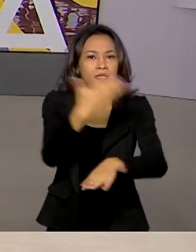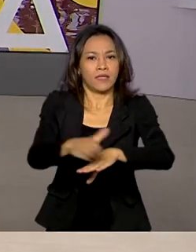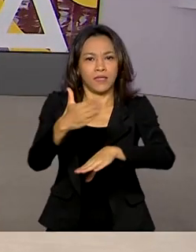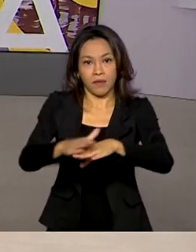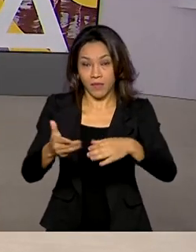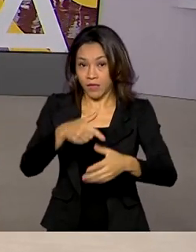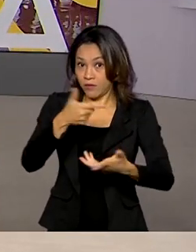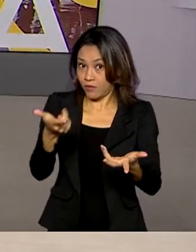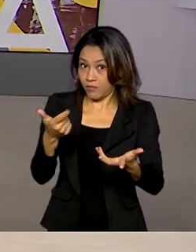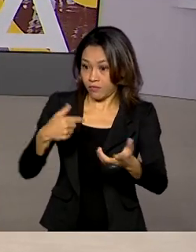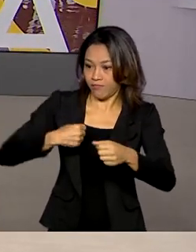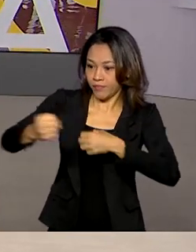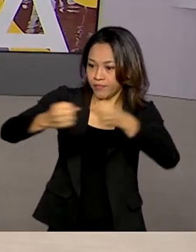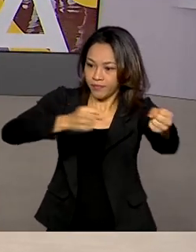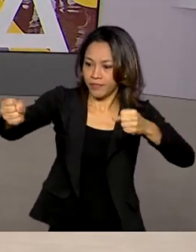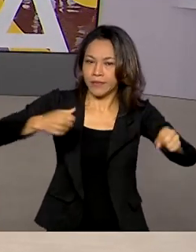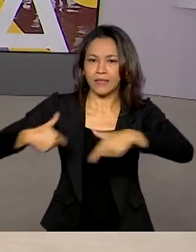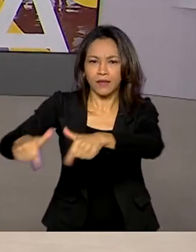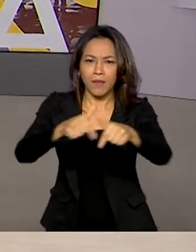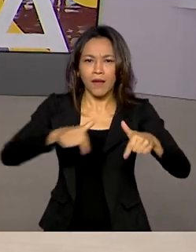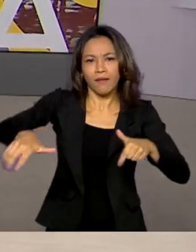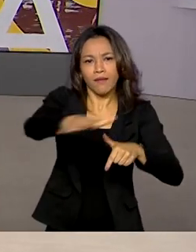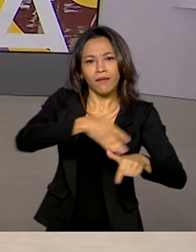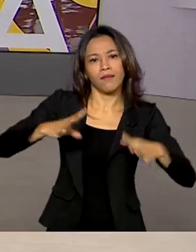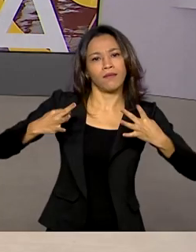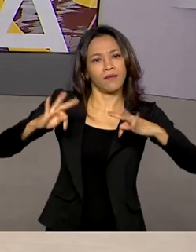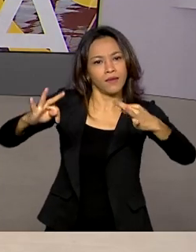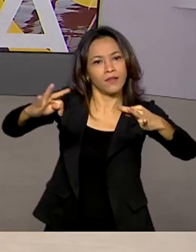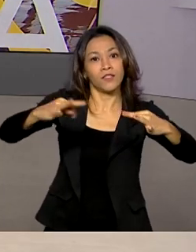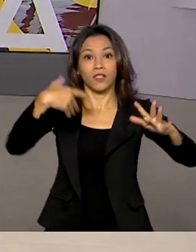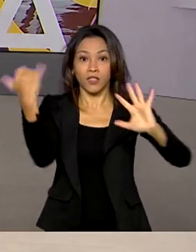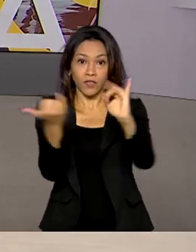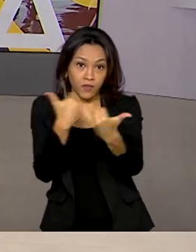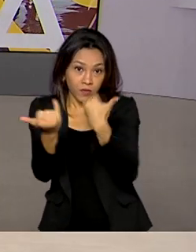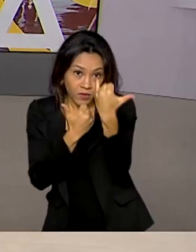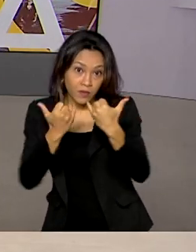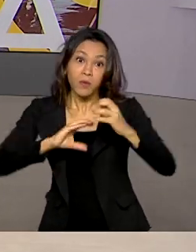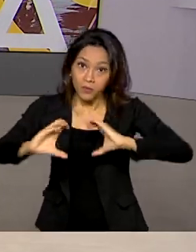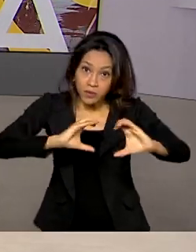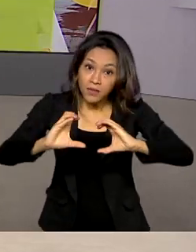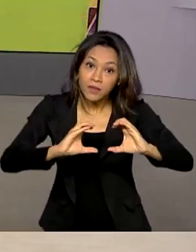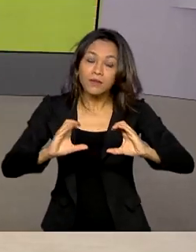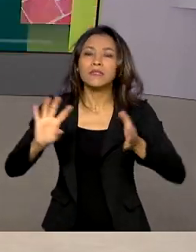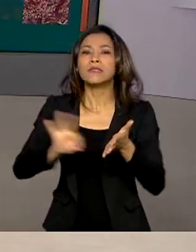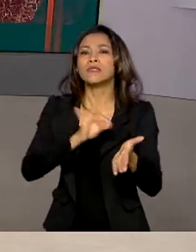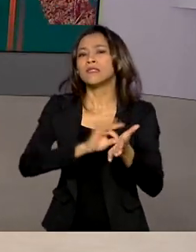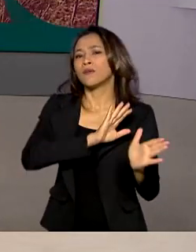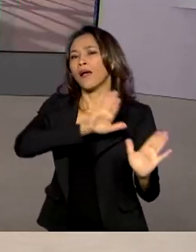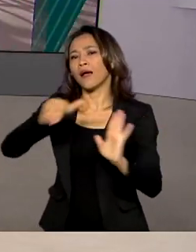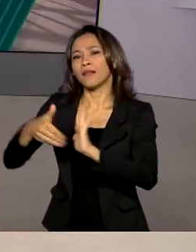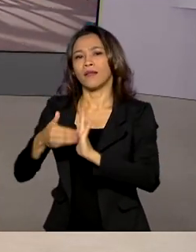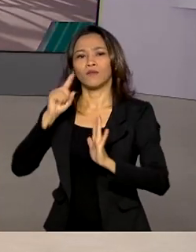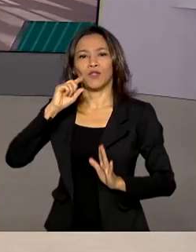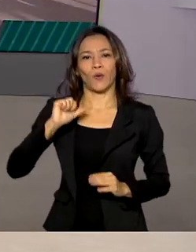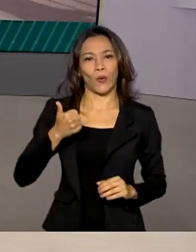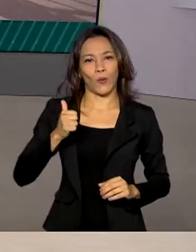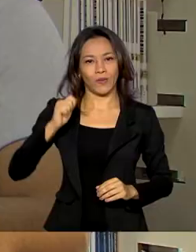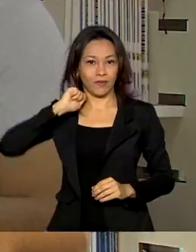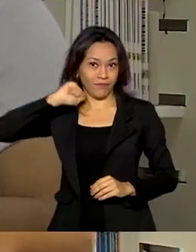mercado de trabalho na área de Tecnologias da Informação e Comunicação. As inscrições vão até 11 de abril.